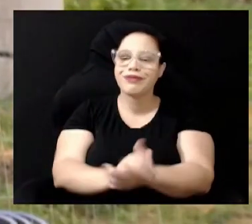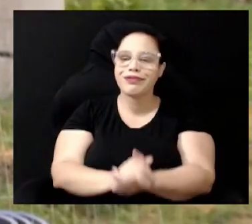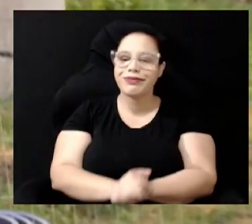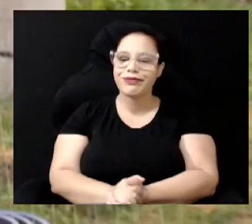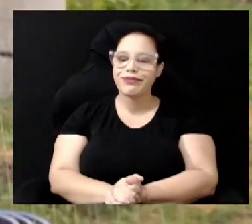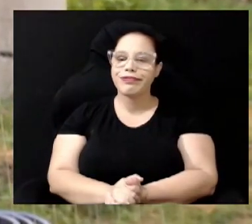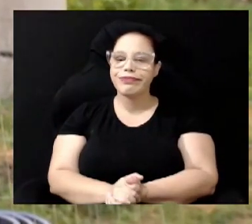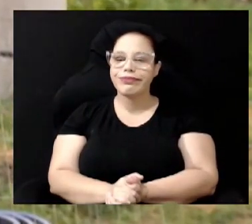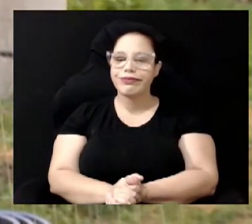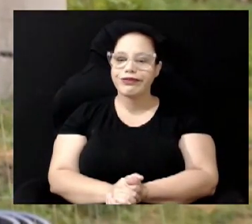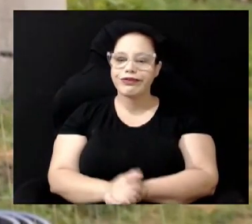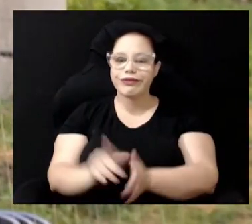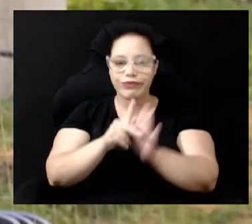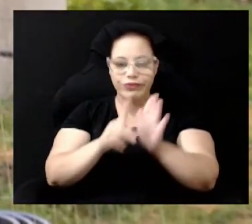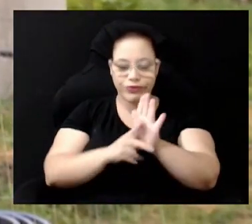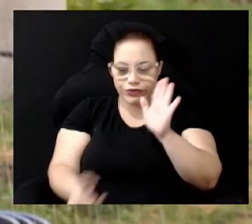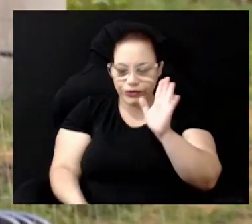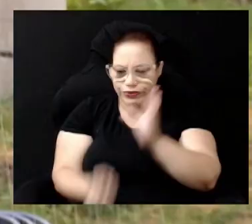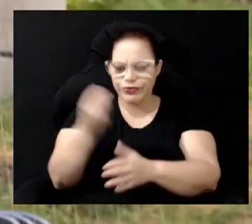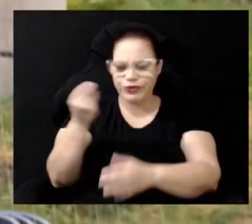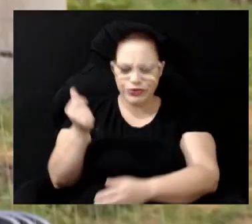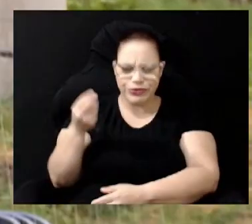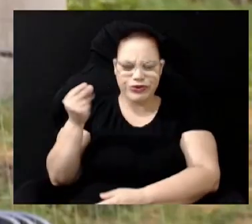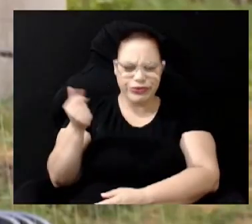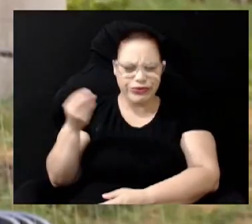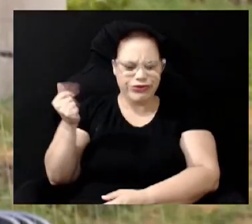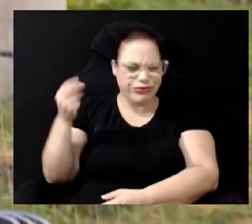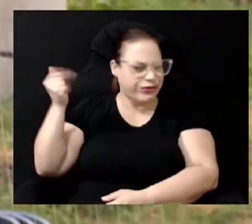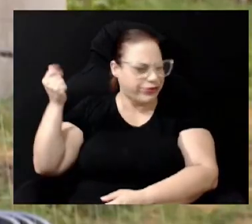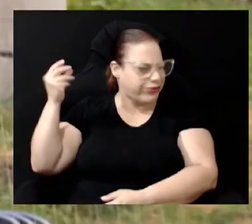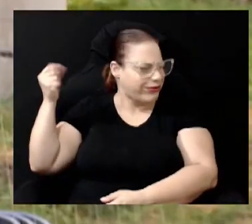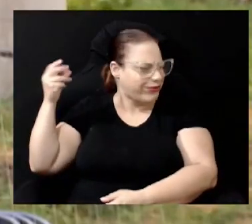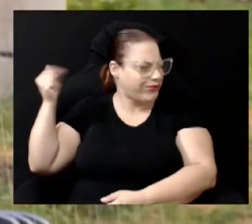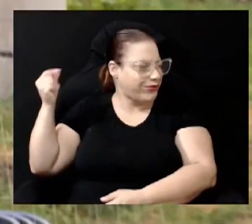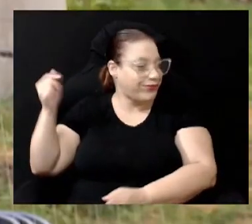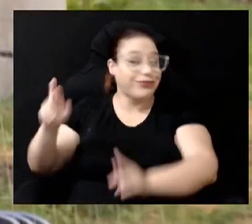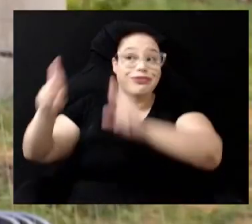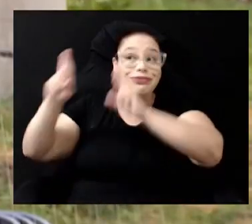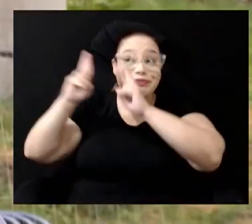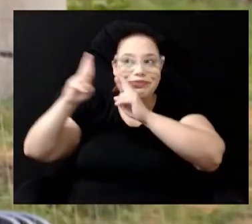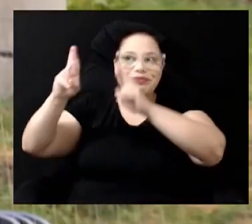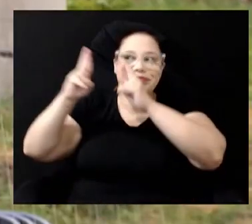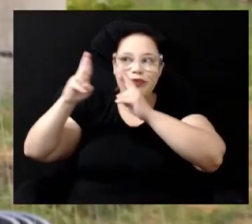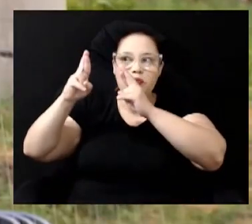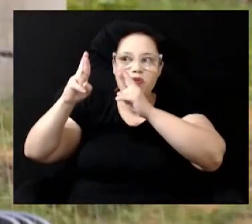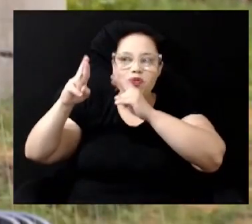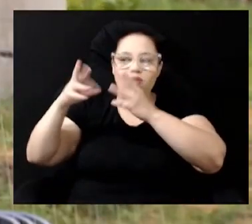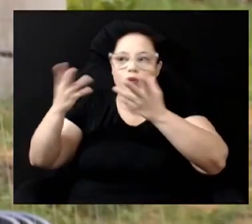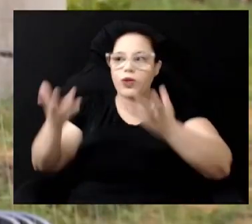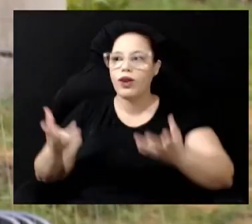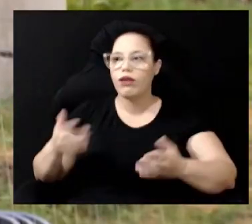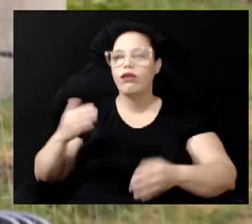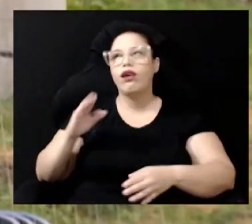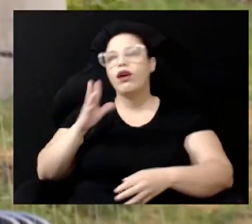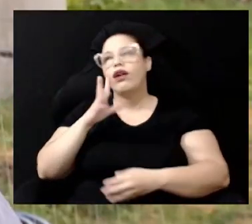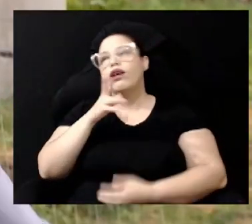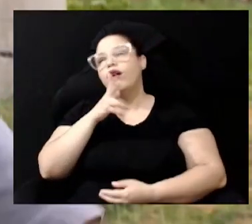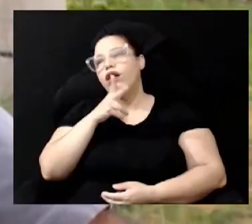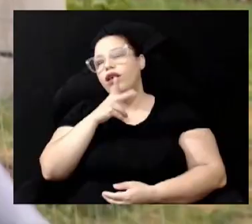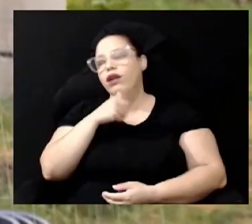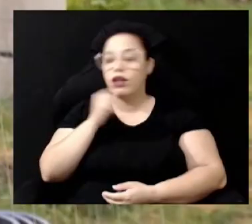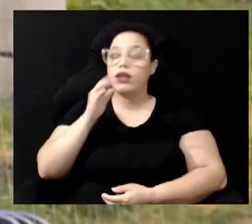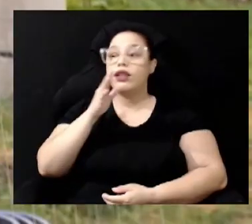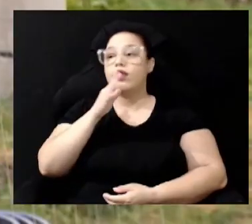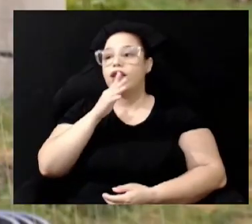projeto foi lançado há muitos anos atrás A expectativa que acontecesse era muita, né? Mas demorou, demorou E muitas pessoas não viam